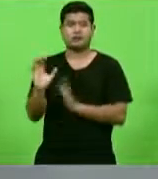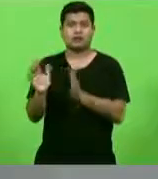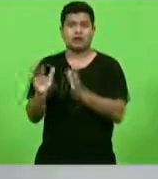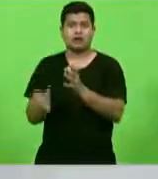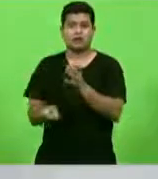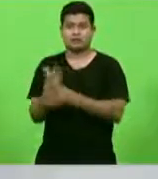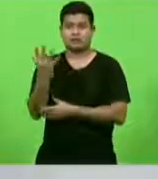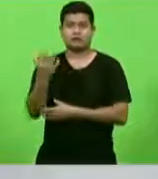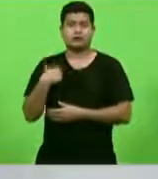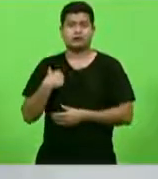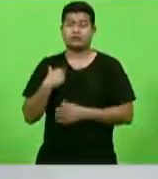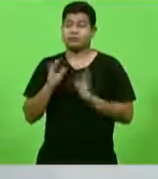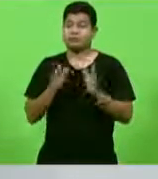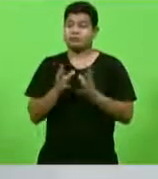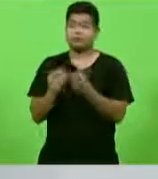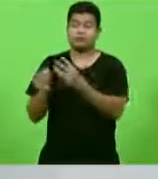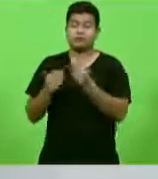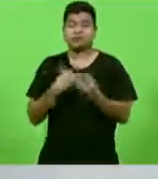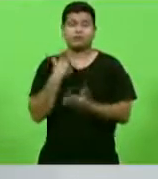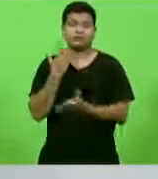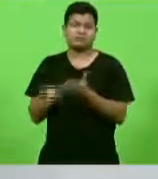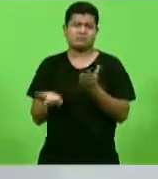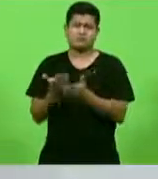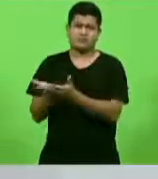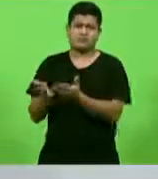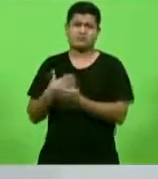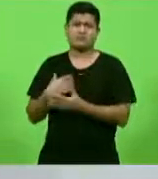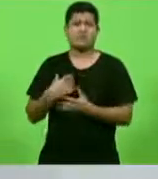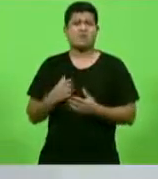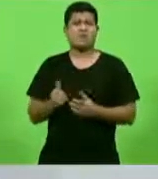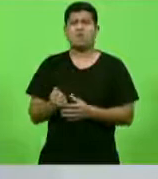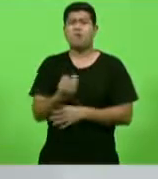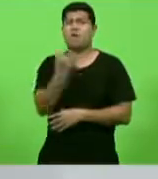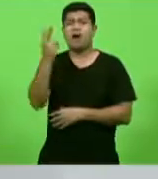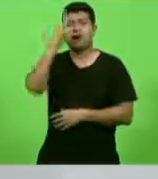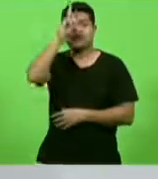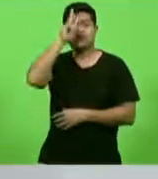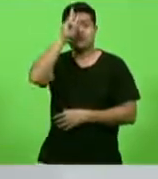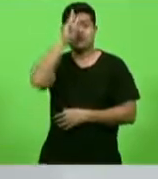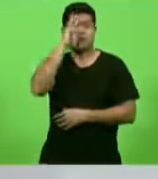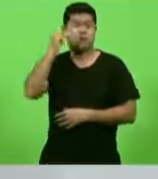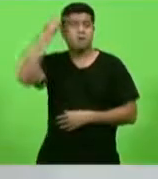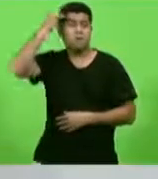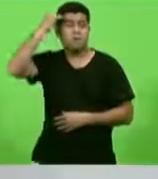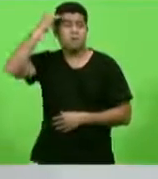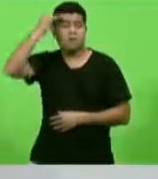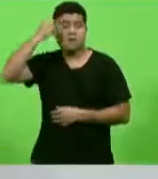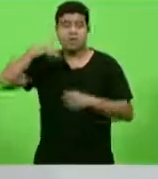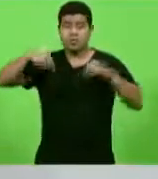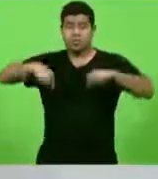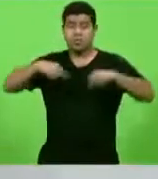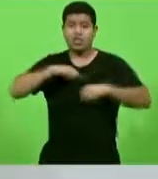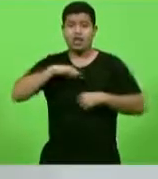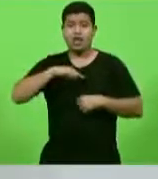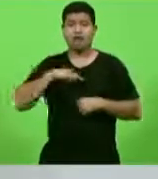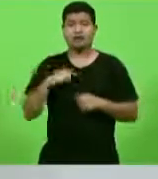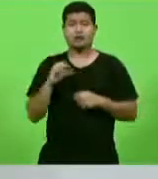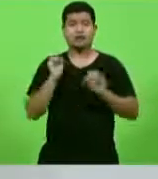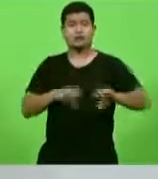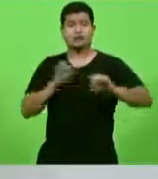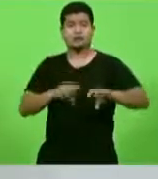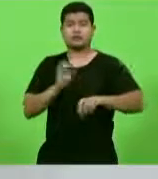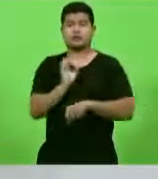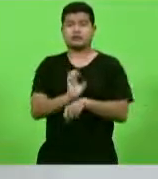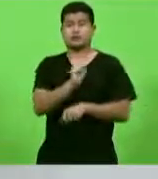Quantas histórias, quanta memória nós temos na educação de Santa Catarina. O presidente